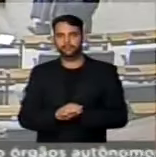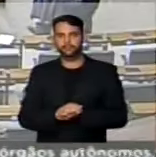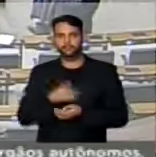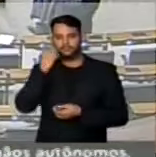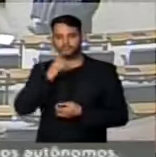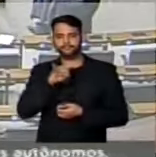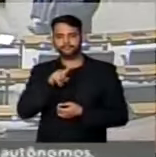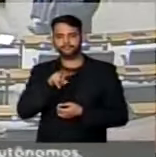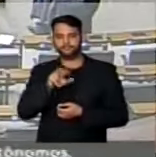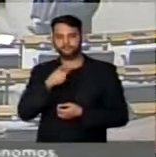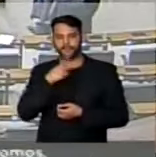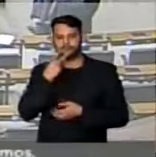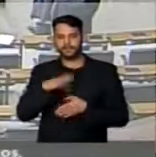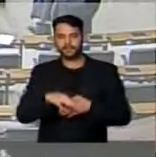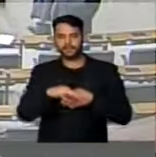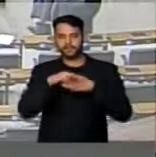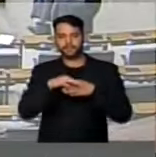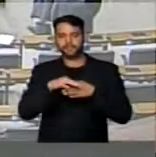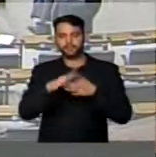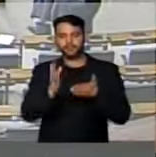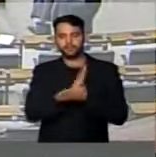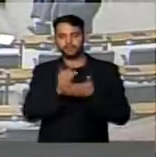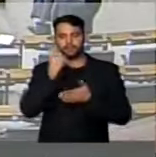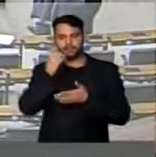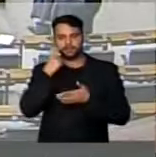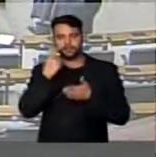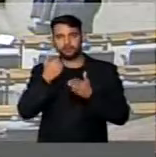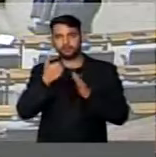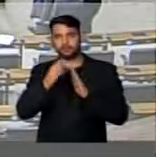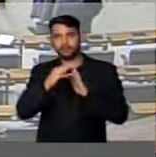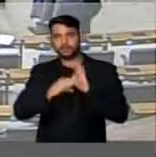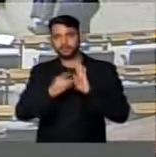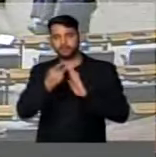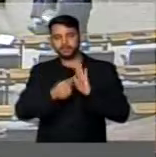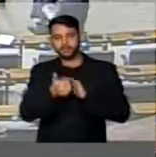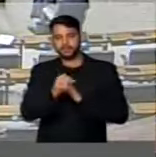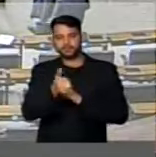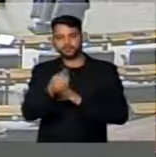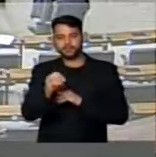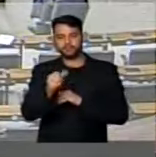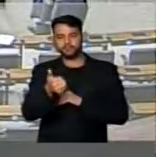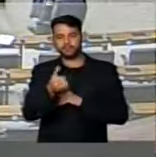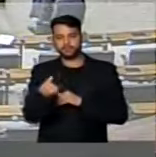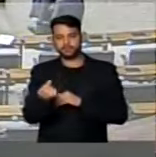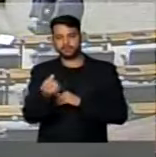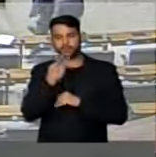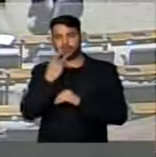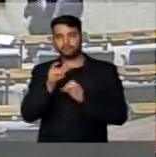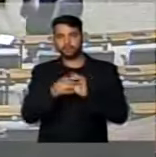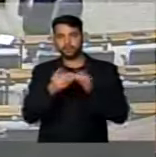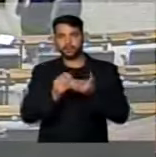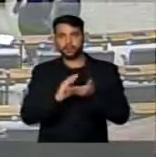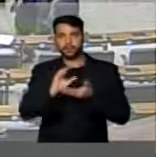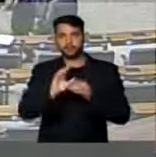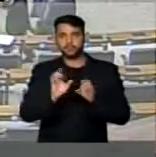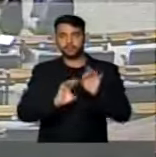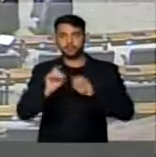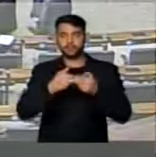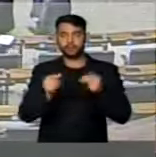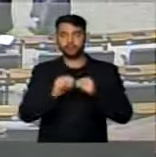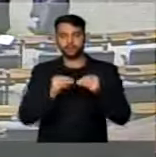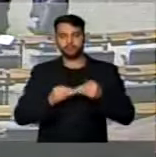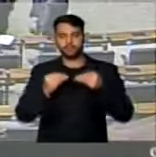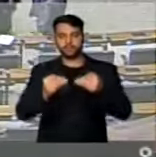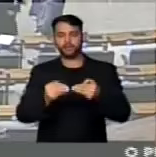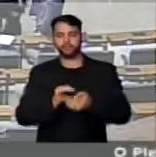Deputado Ivão Valente vai falar pela liderança. Os deputados estão apreciando aqui a medida provisória 610 de 2016, que abre crédito extraordinário para